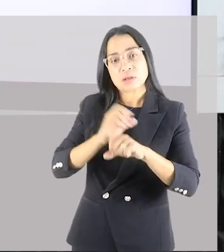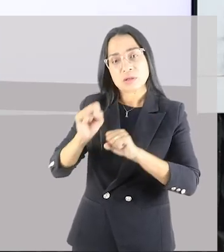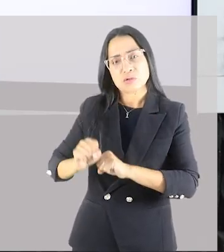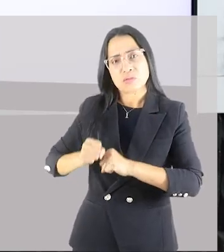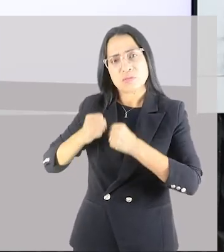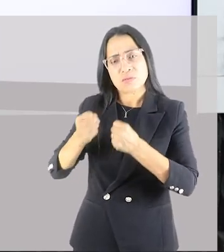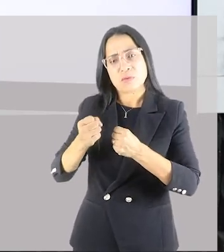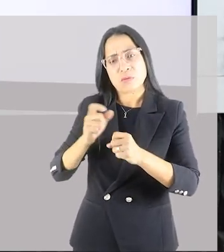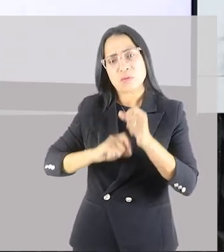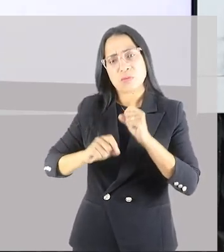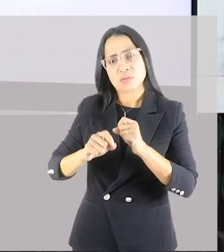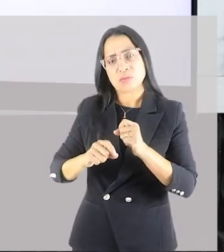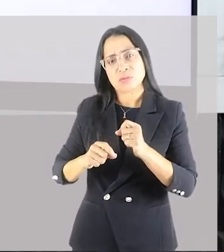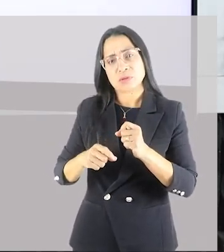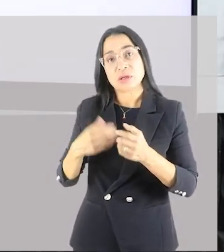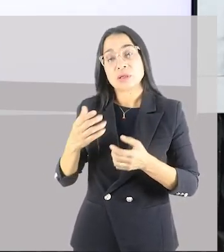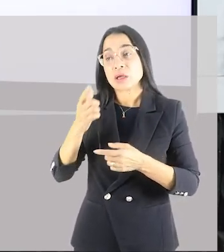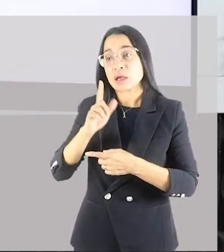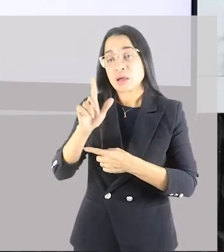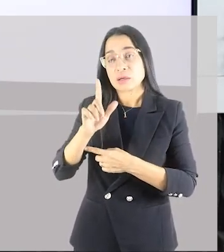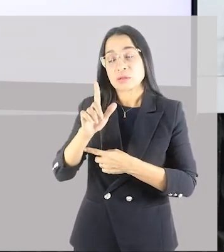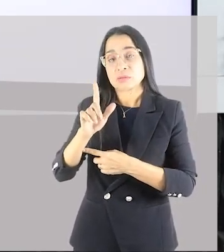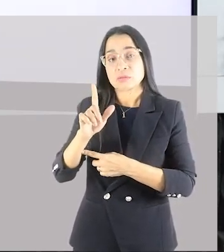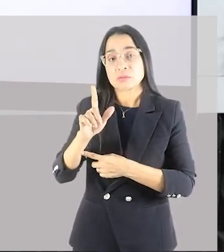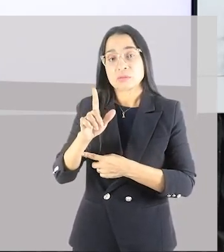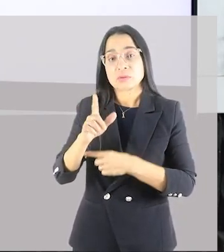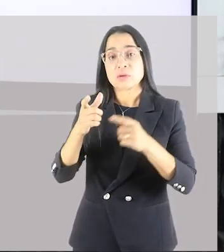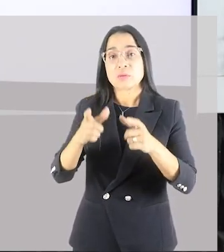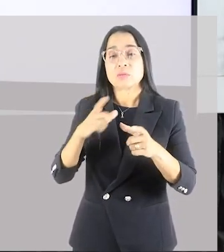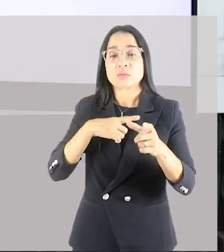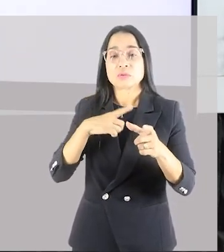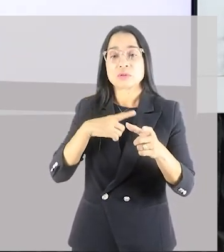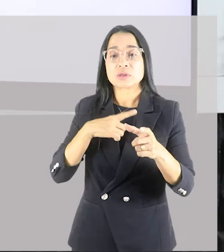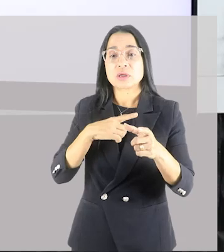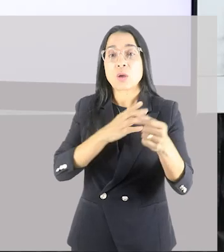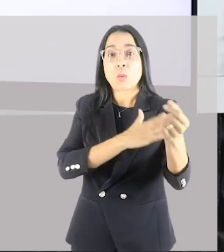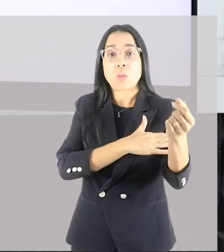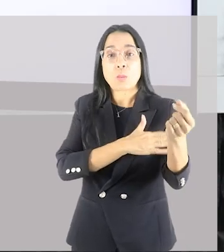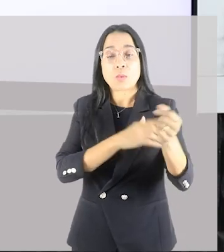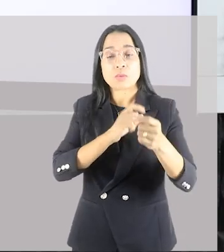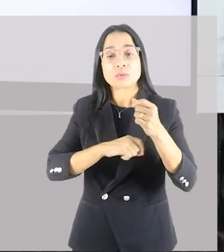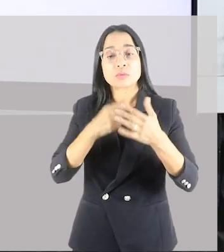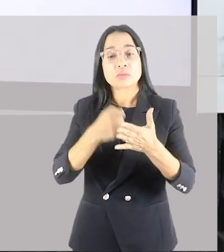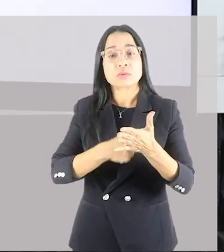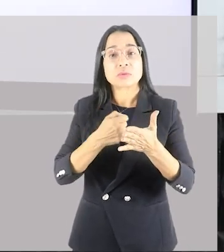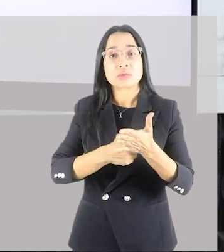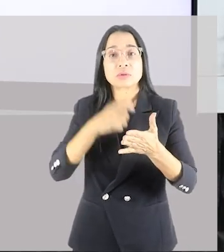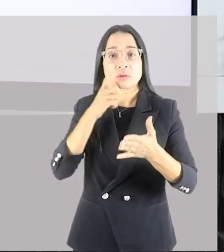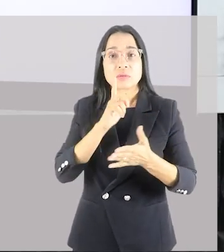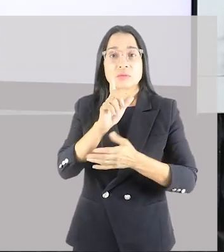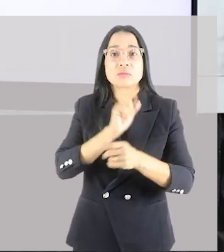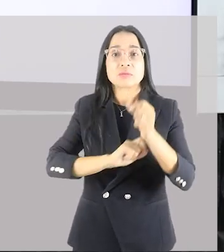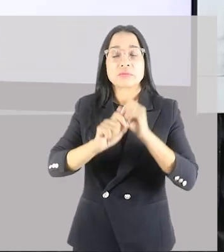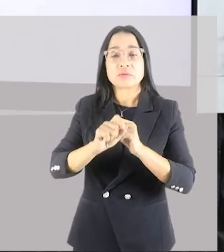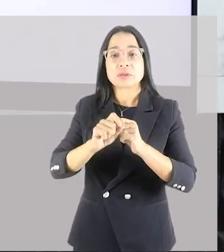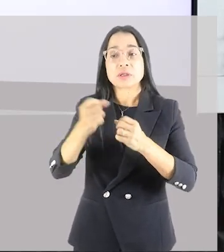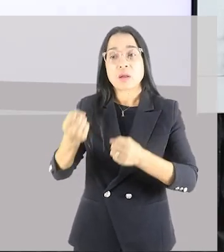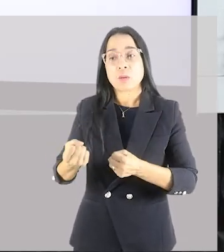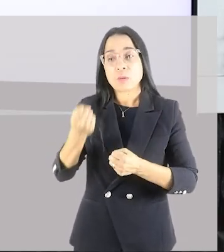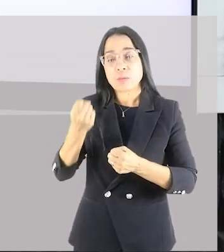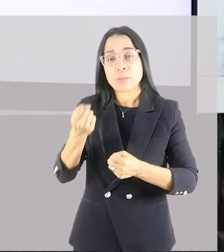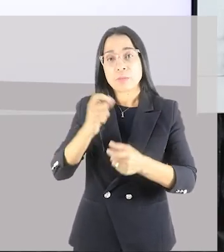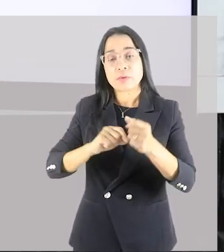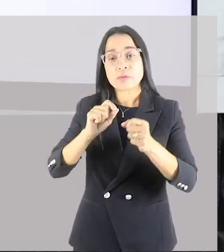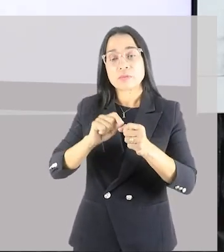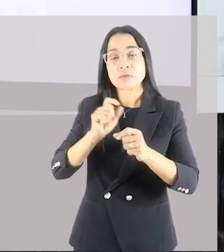cargas, através da carga externa, onde o músculo vai tentar vencer aquela carga fazendo